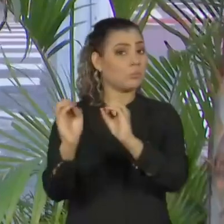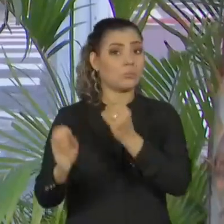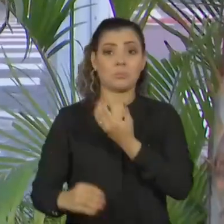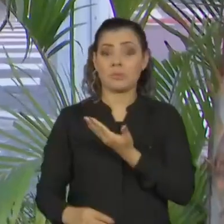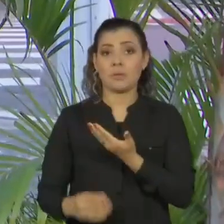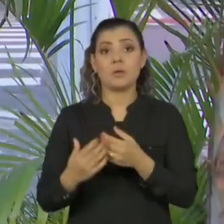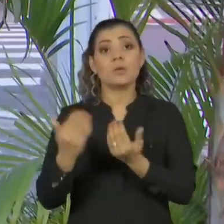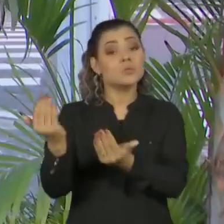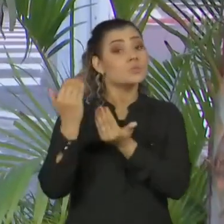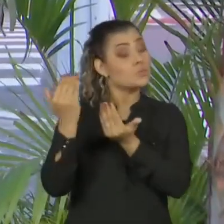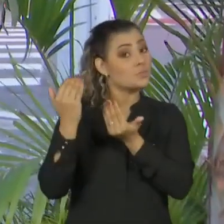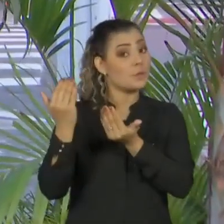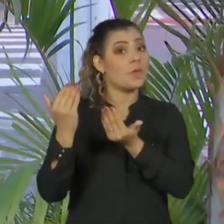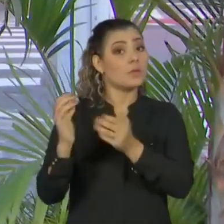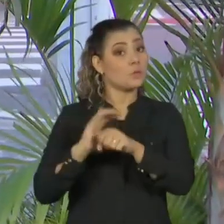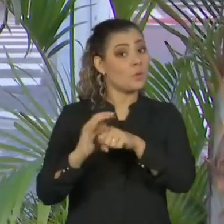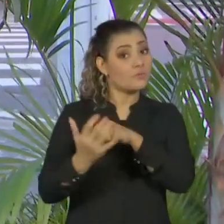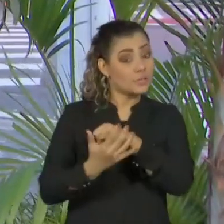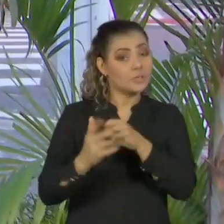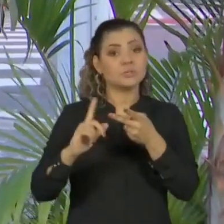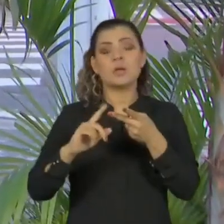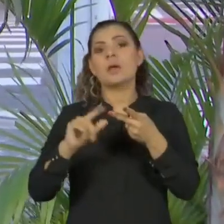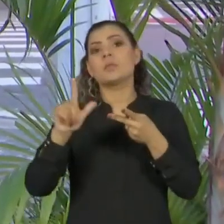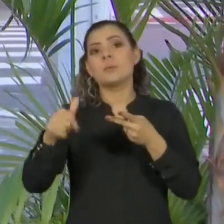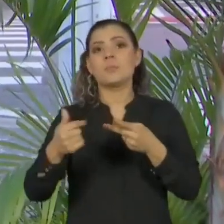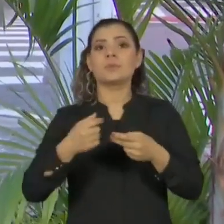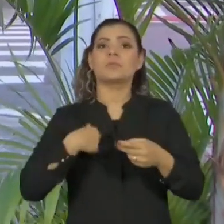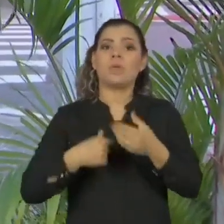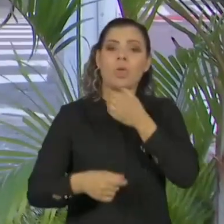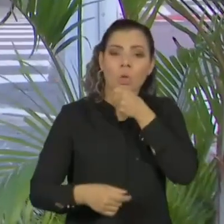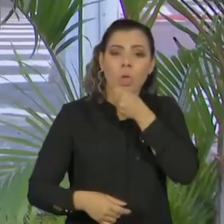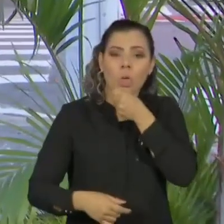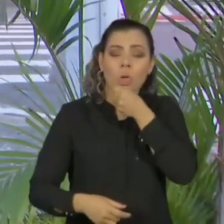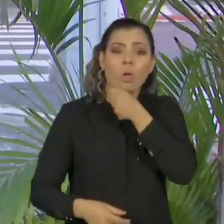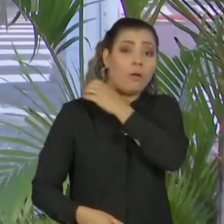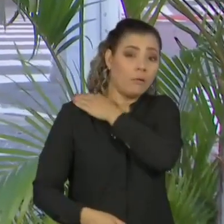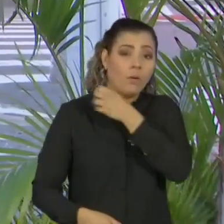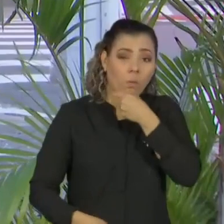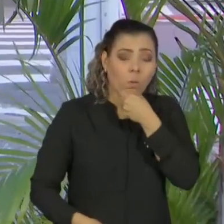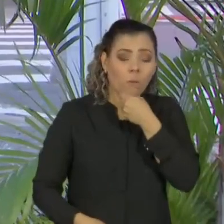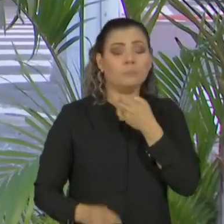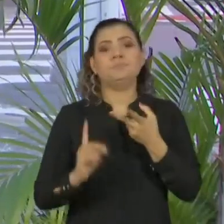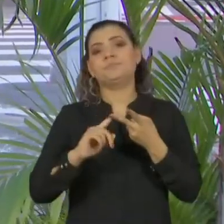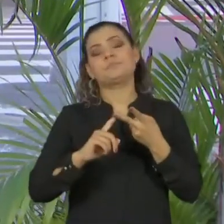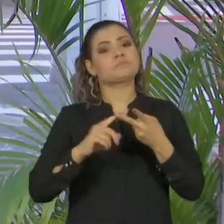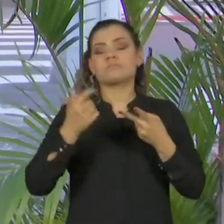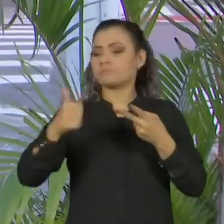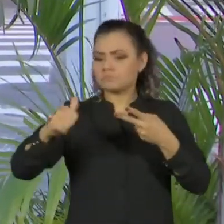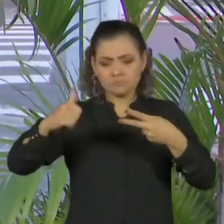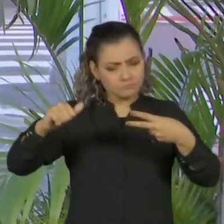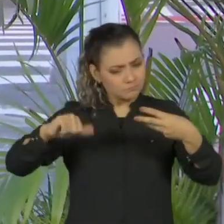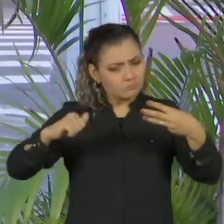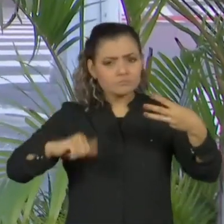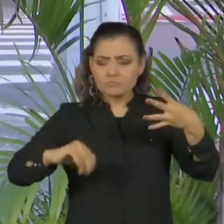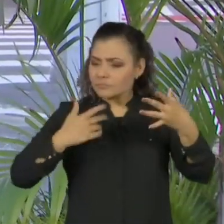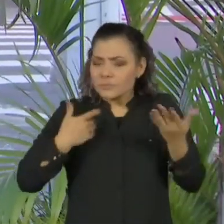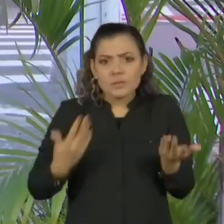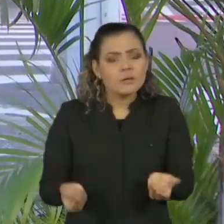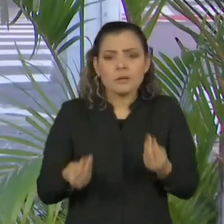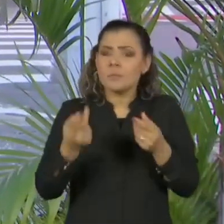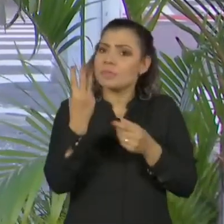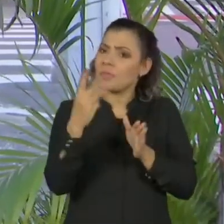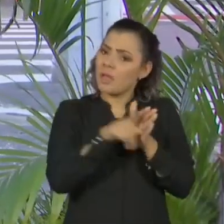A suspeita foi covid, depois veio uma tuberculose. Só que foi descartado. Fiz os três exames, foi